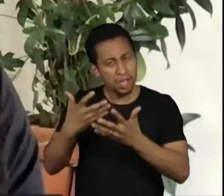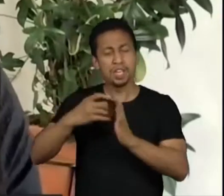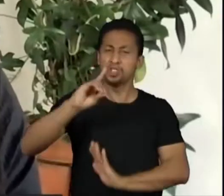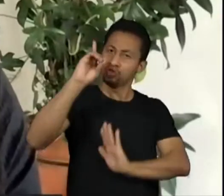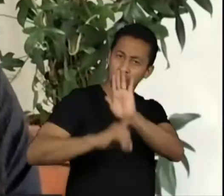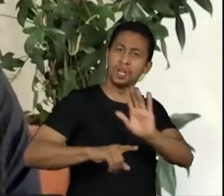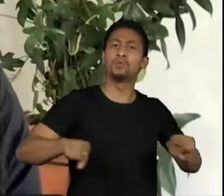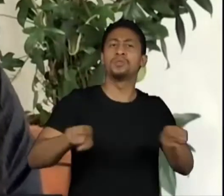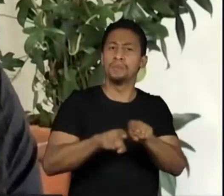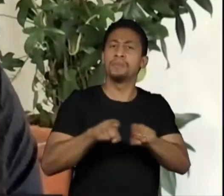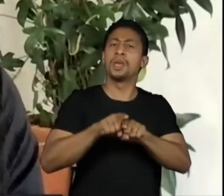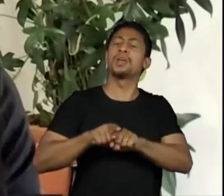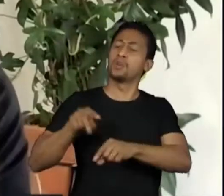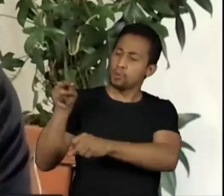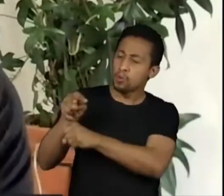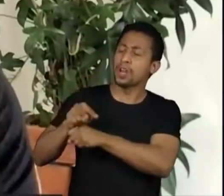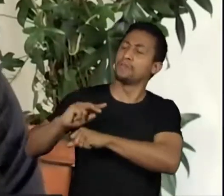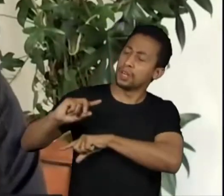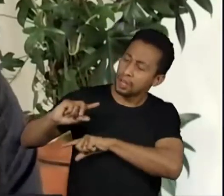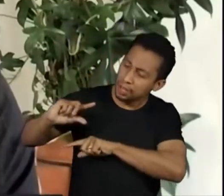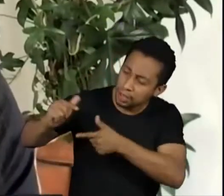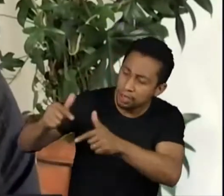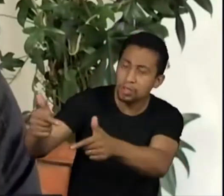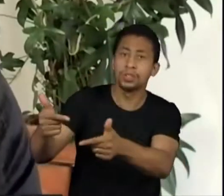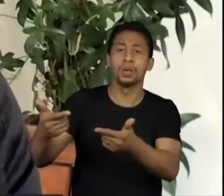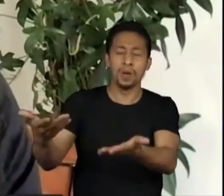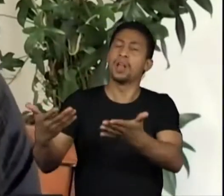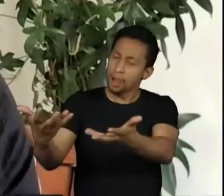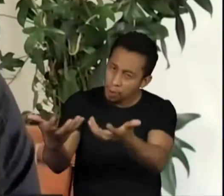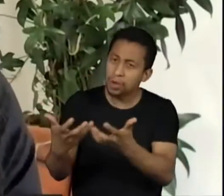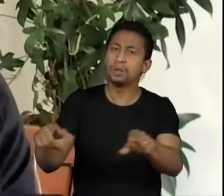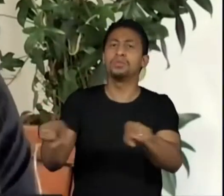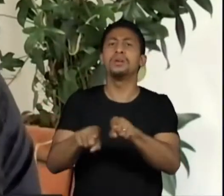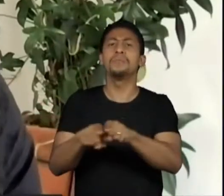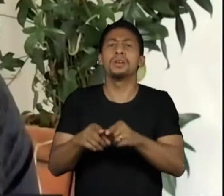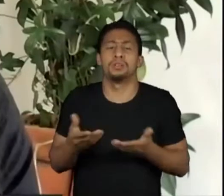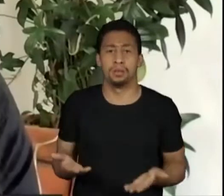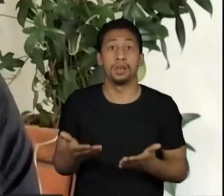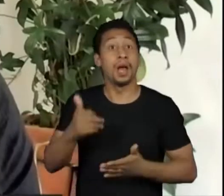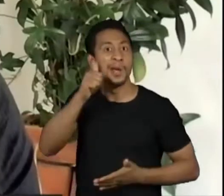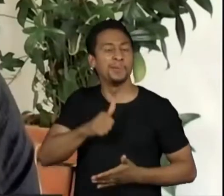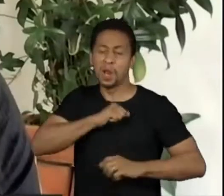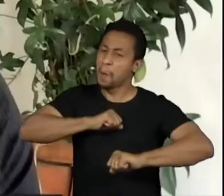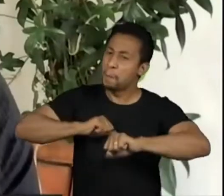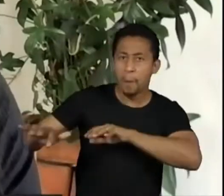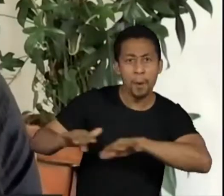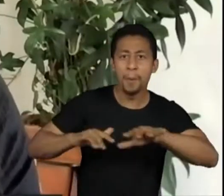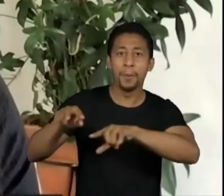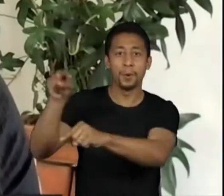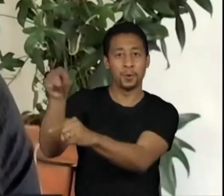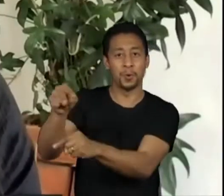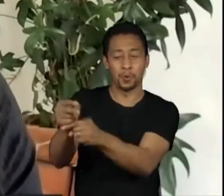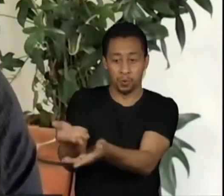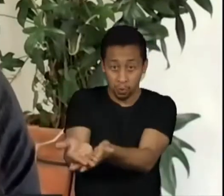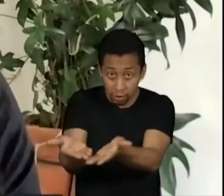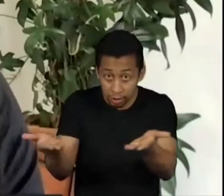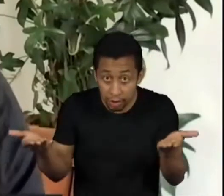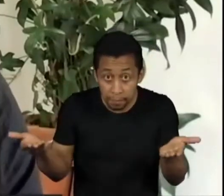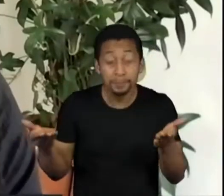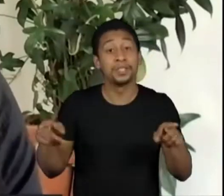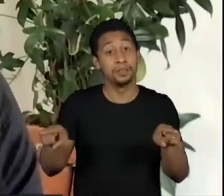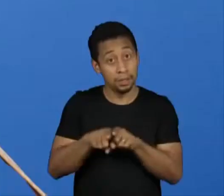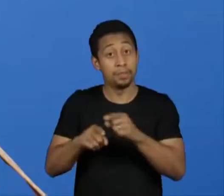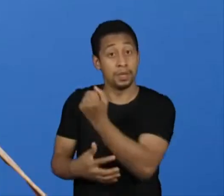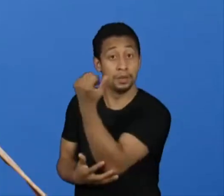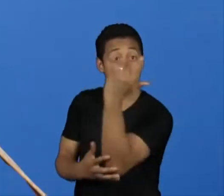das tradições, entenderam que elas precisariam falar também. Não só na defesa do território delas, mas em defesa da